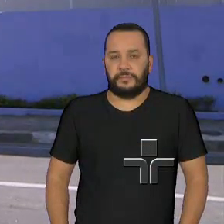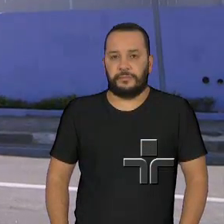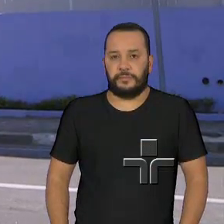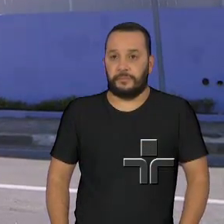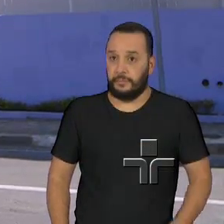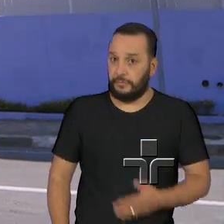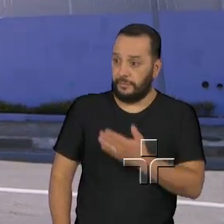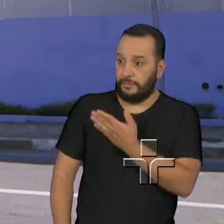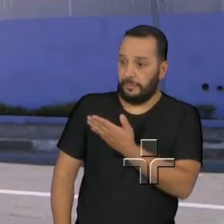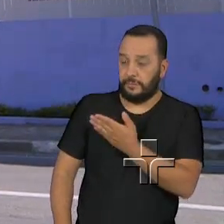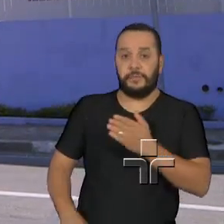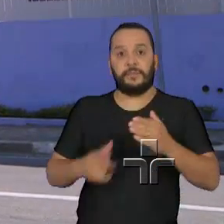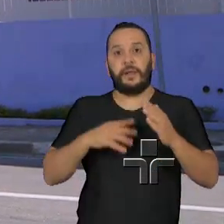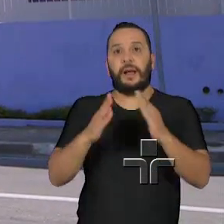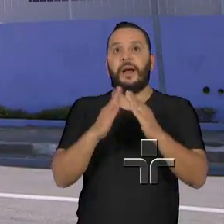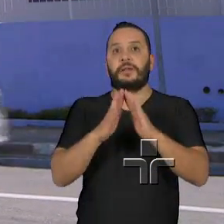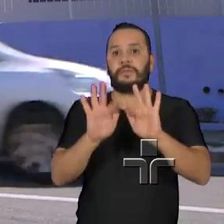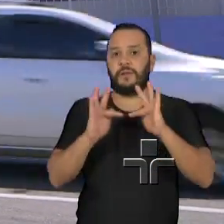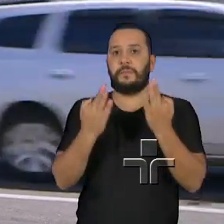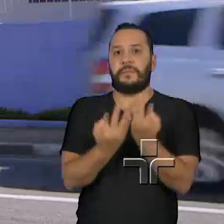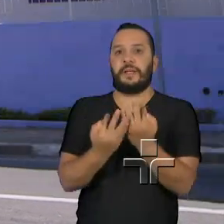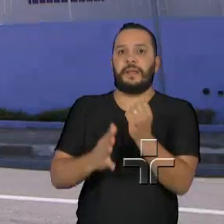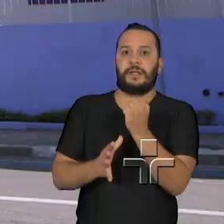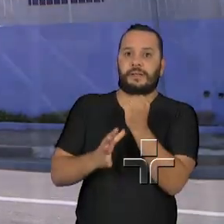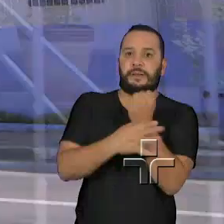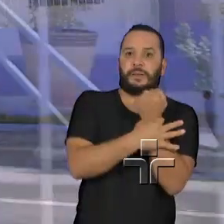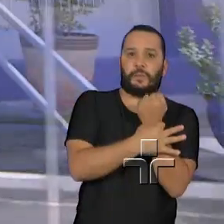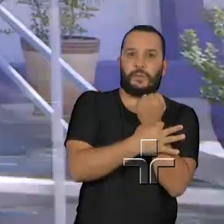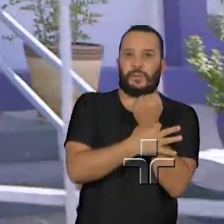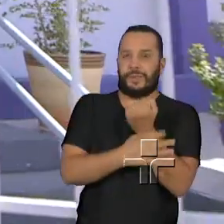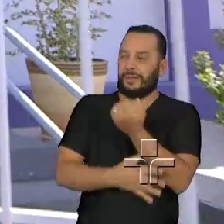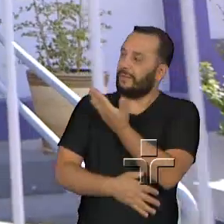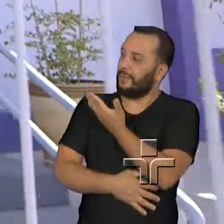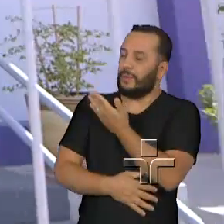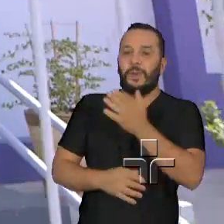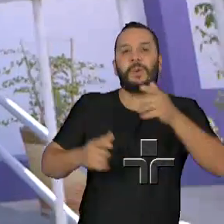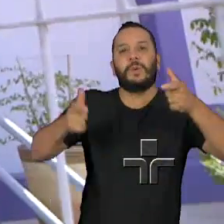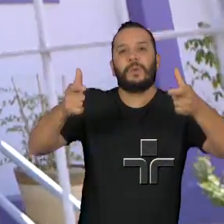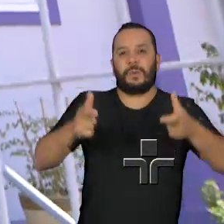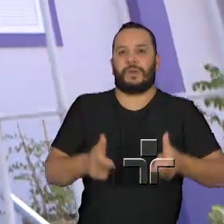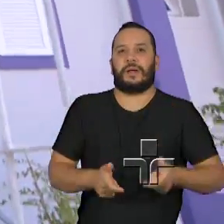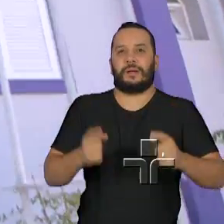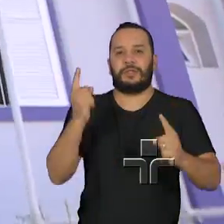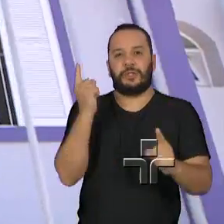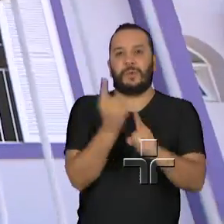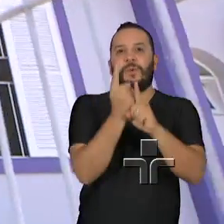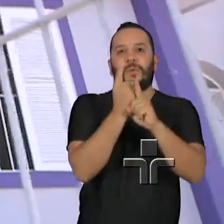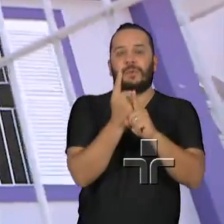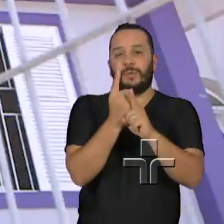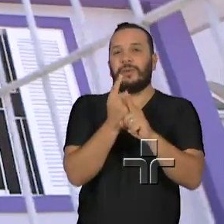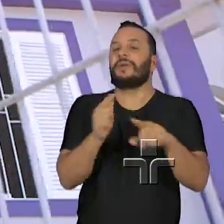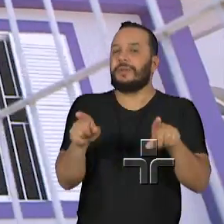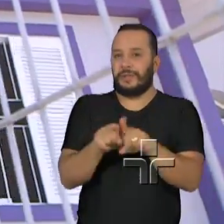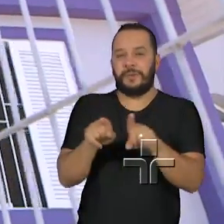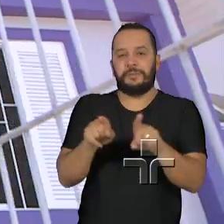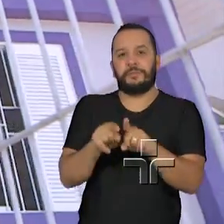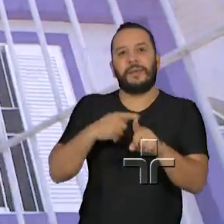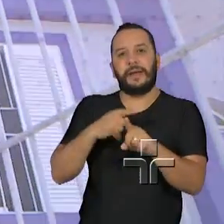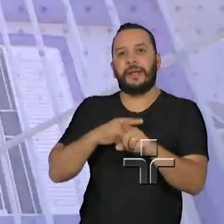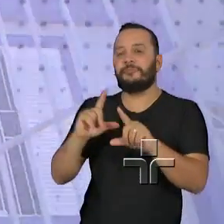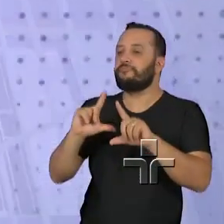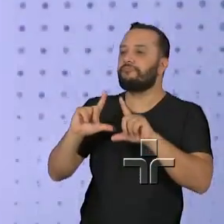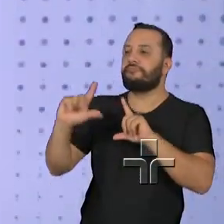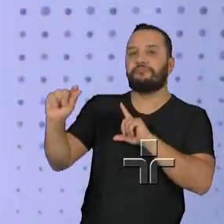Esta é a Casa Família Segura. Um ponto de encontro e também de partida para acolher as crianças